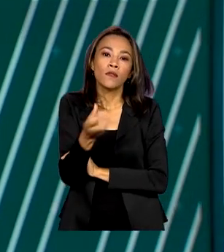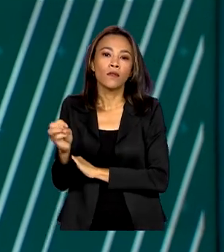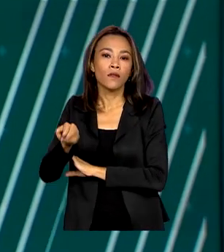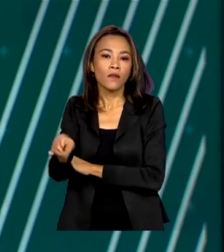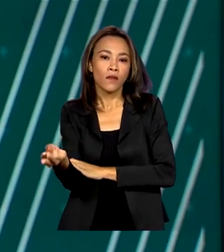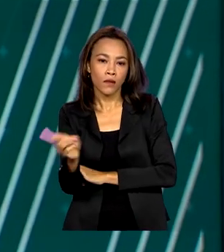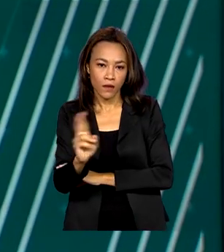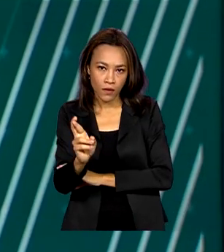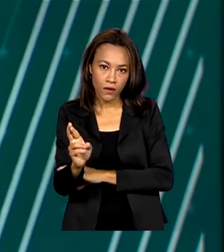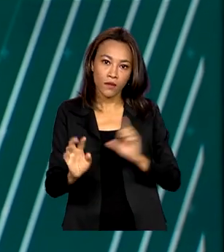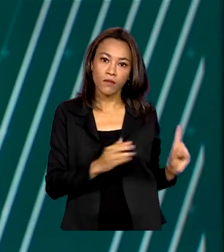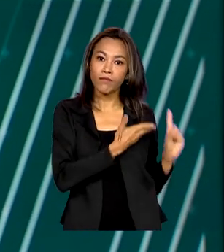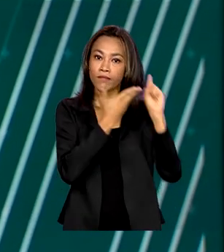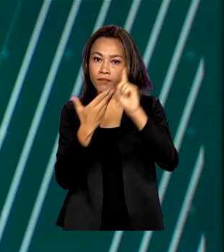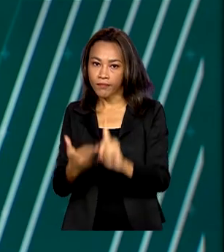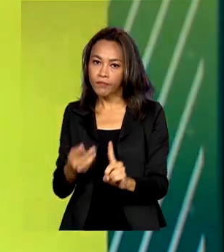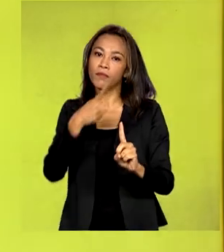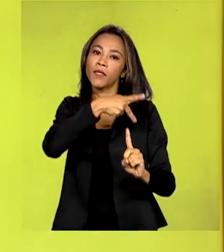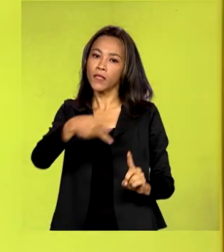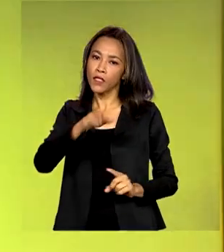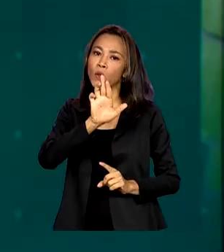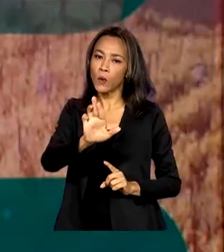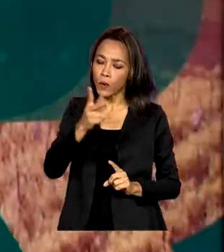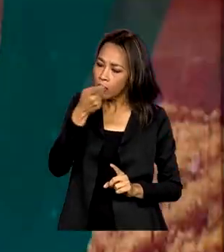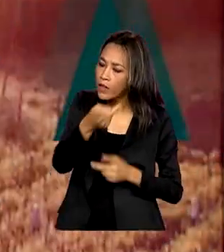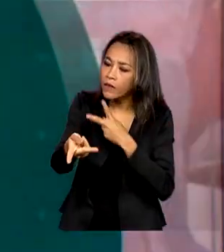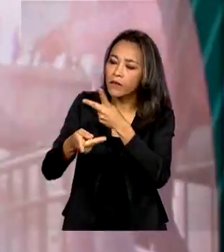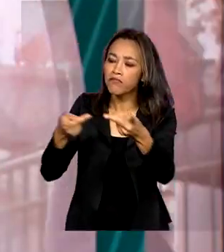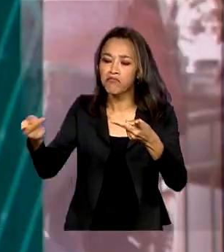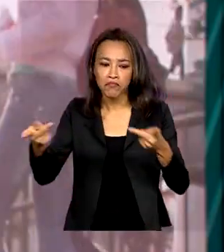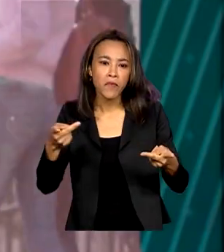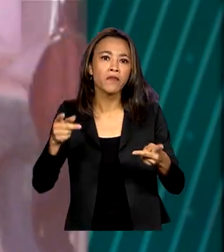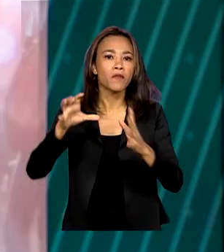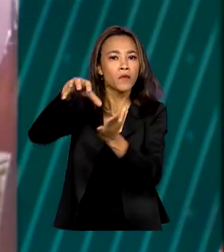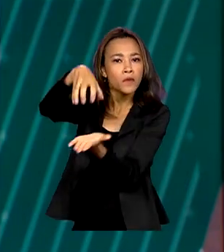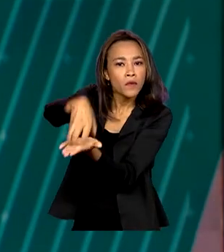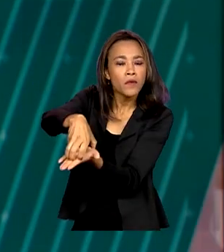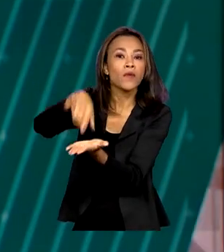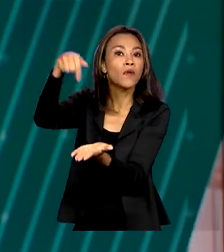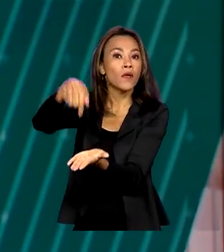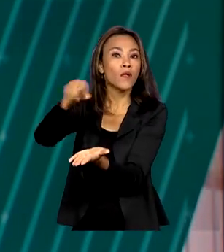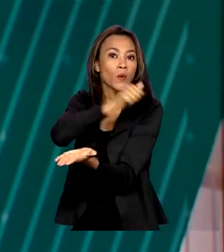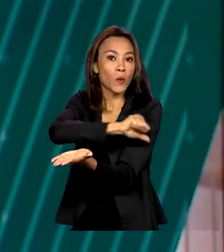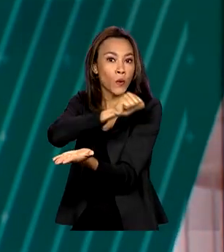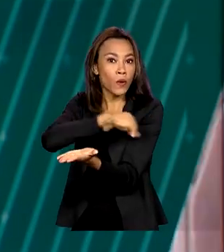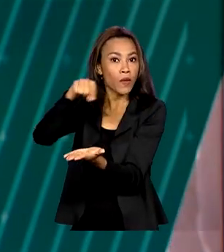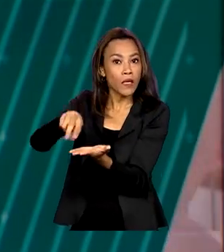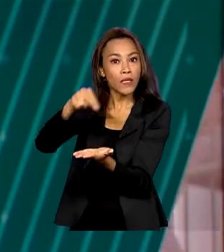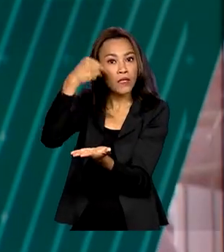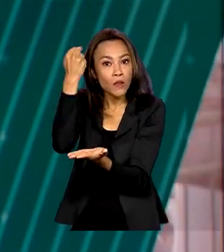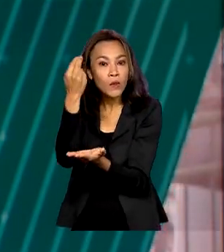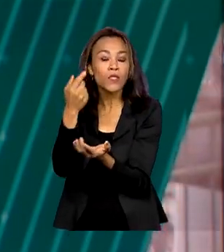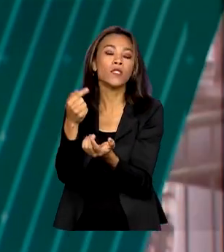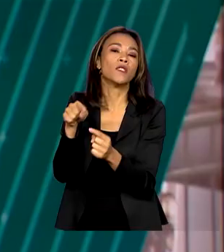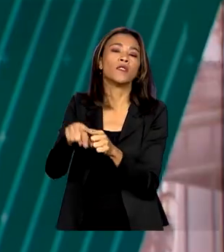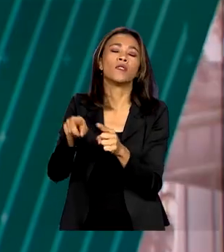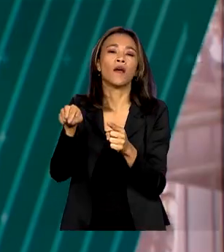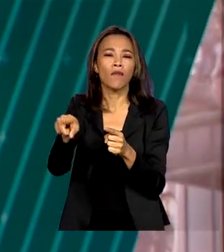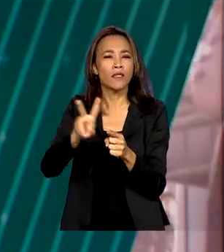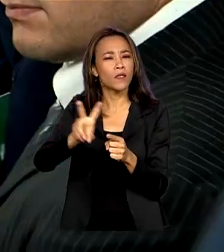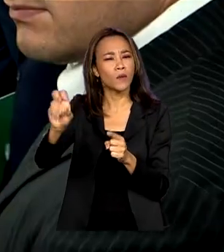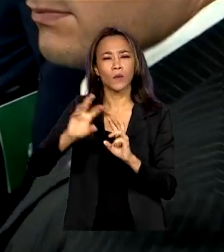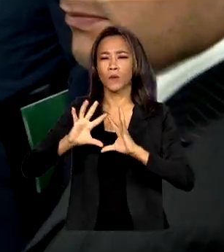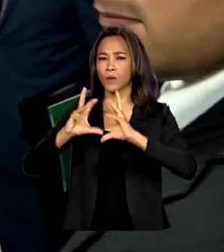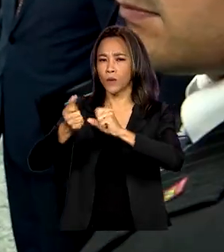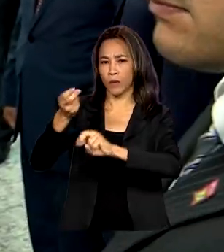Lula esteve na inauguração de uma unidade oftalmológica no Rio de Janeiro, onde cirurgias e transplantes de córnea serão realizados pelo SUS.